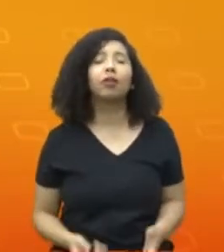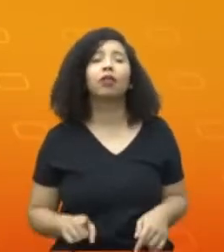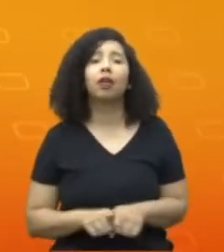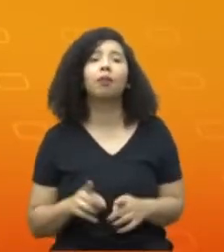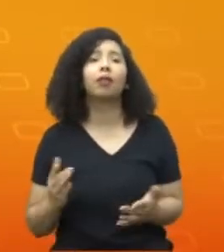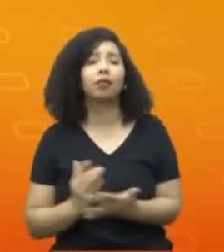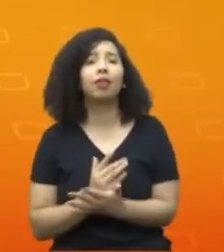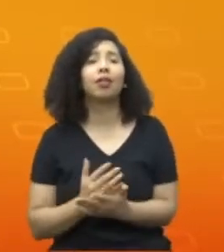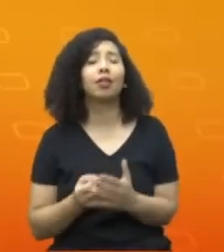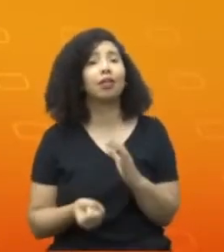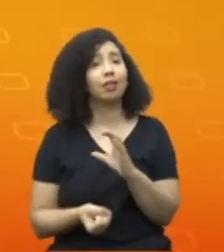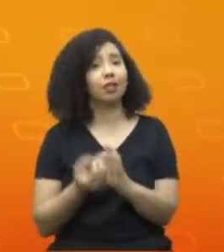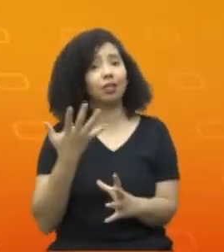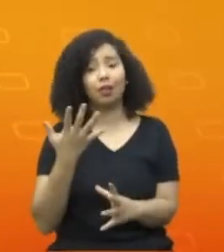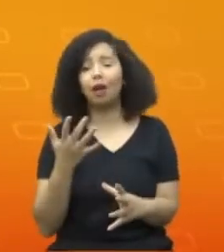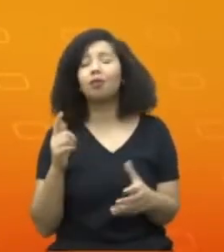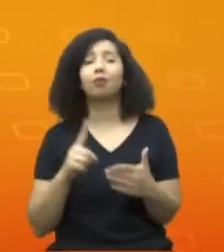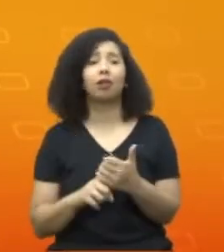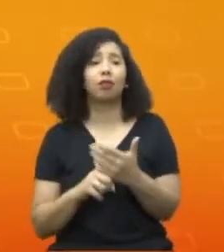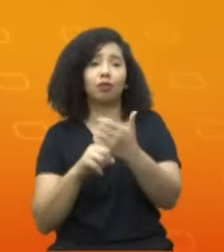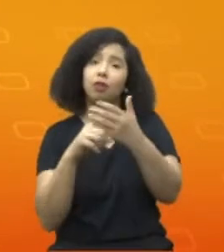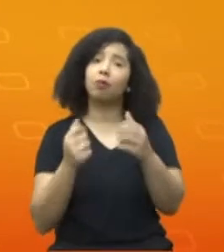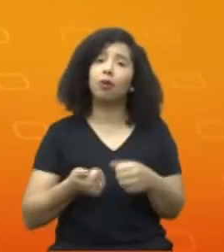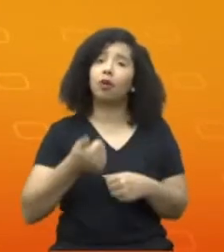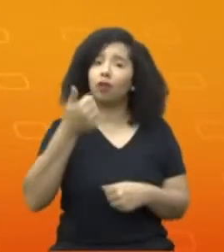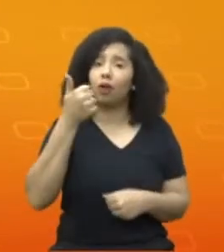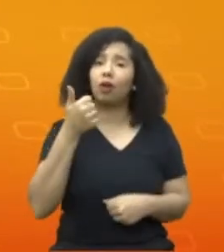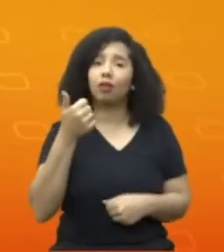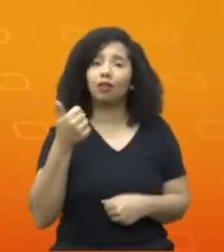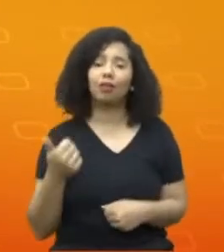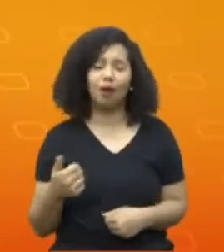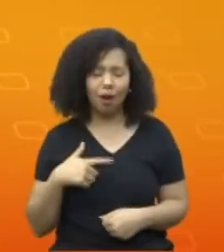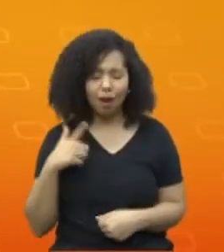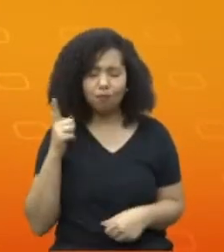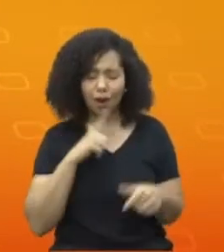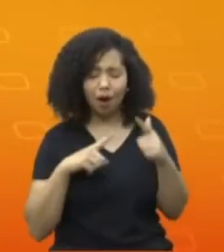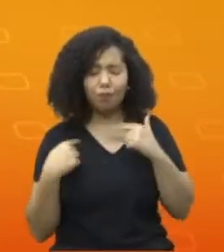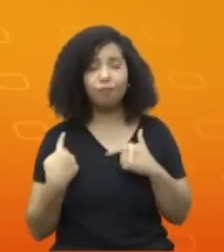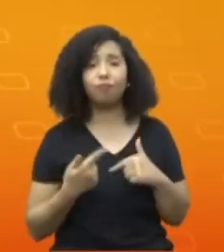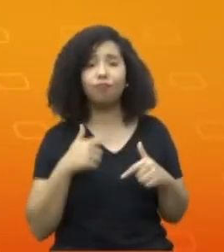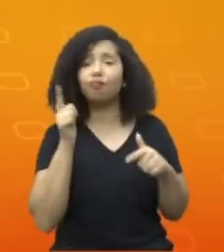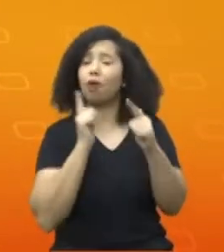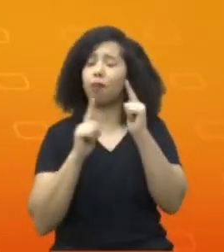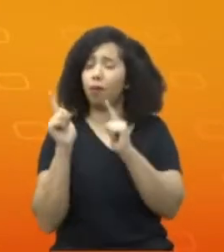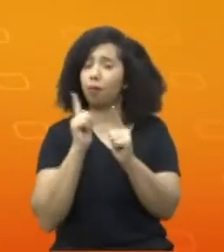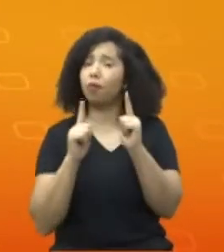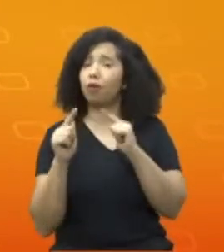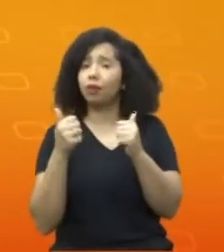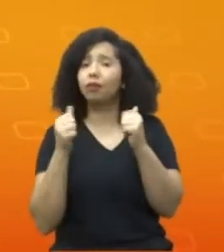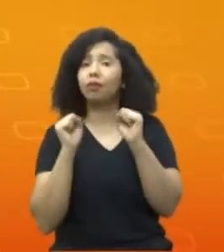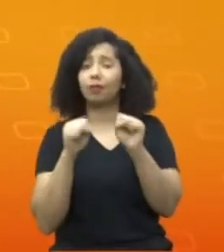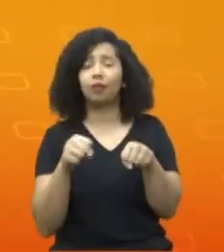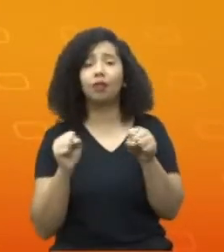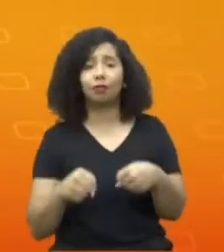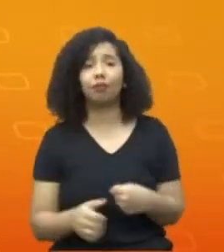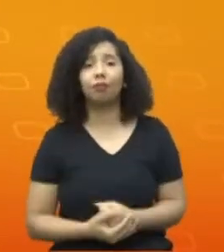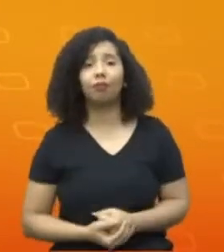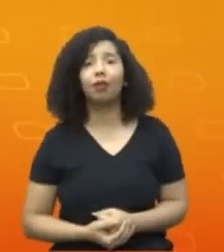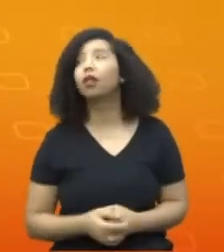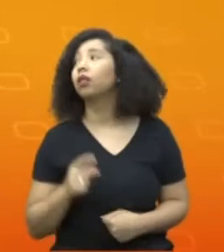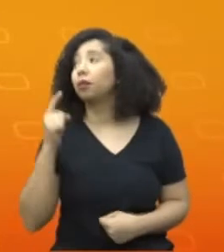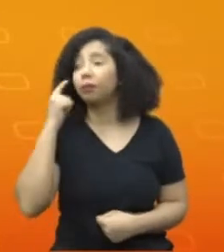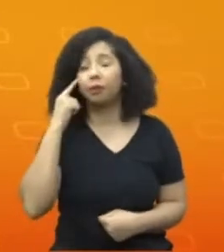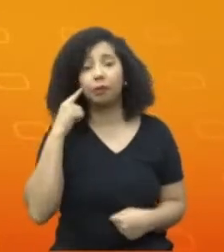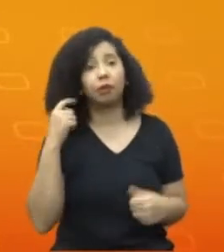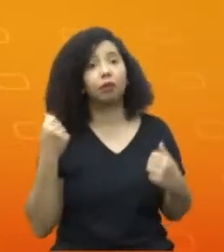boas, se não melhores. Então, capazes nós somos. e eu acho que esse pensamento, isso tem que